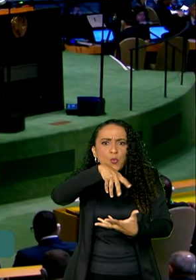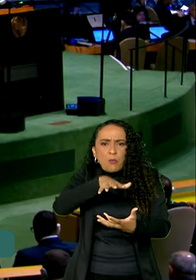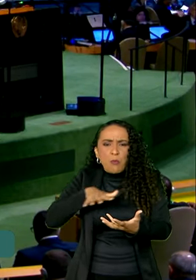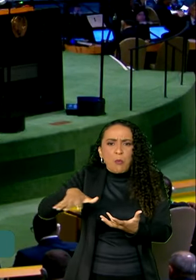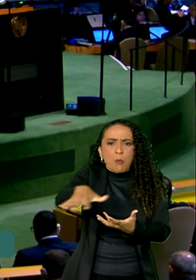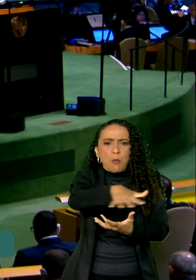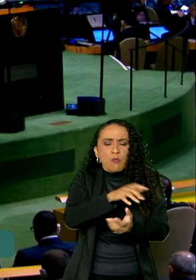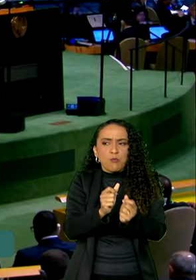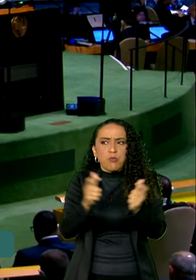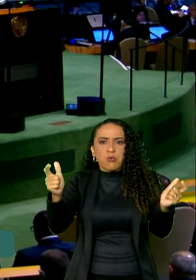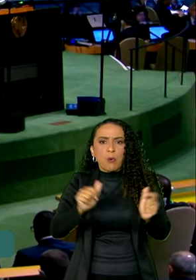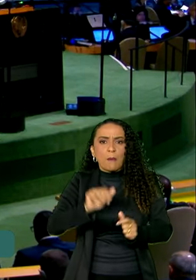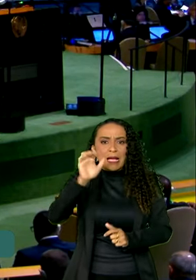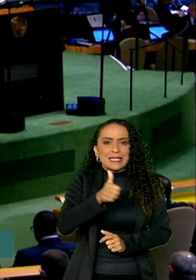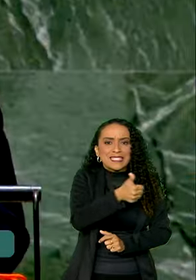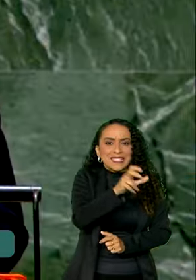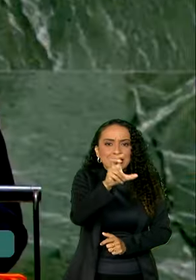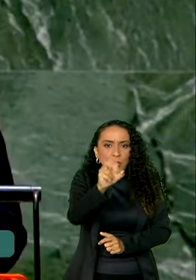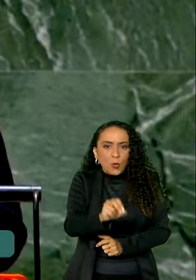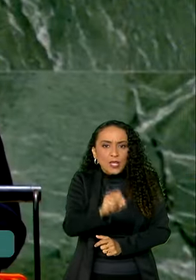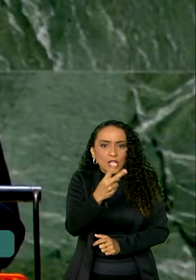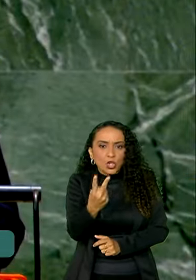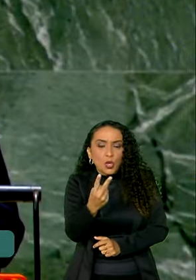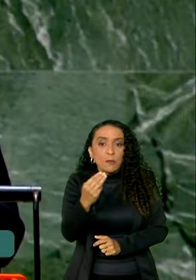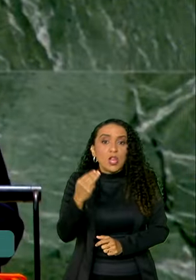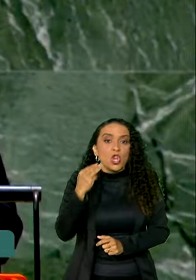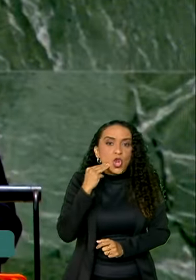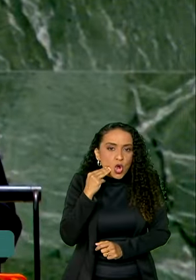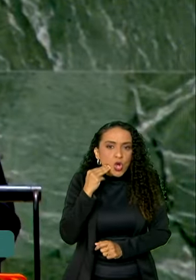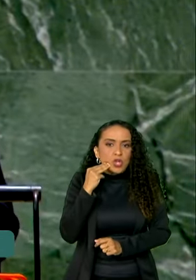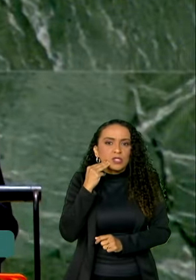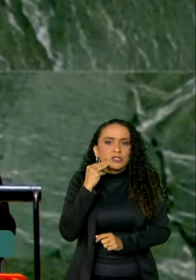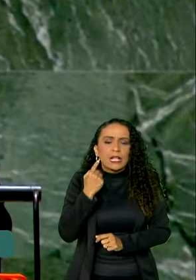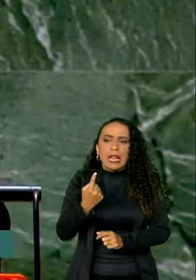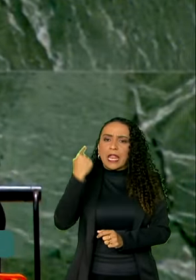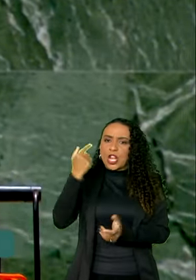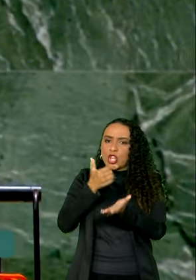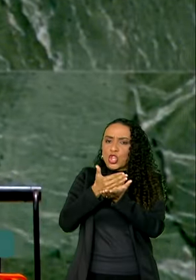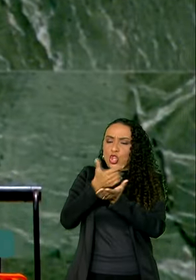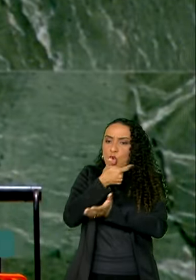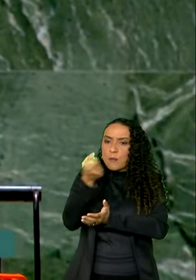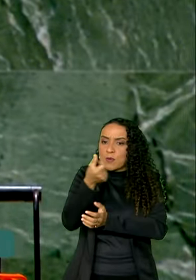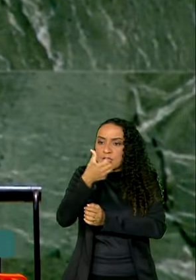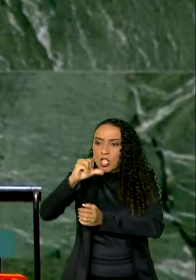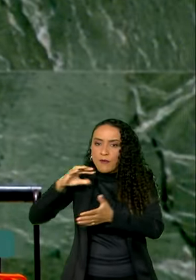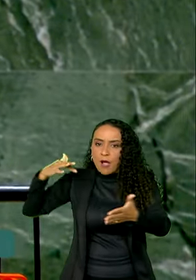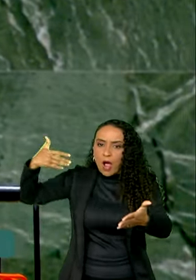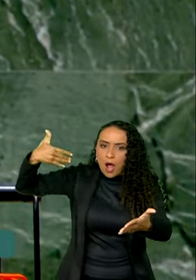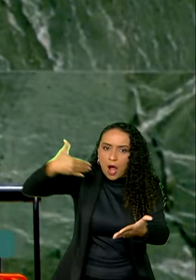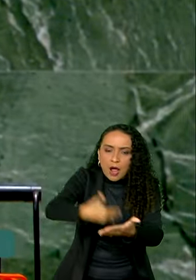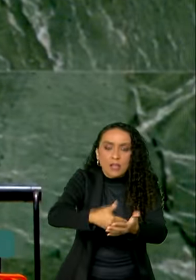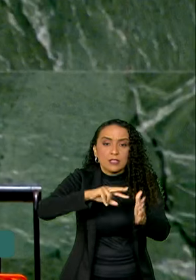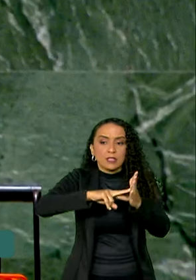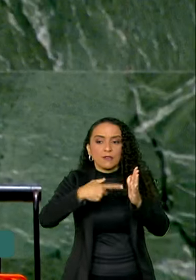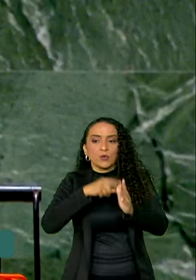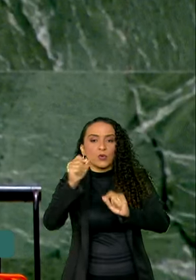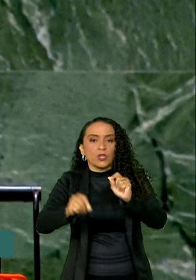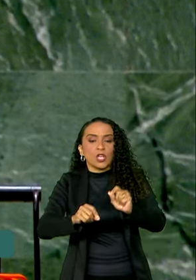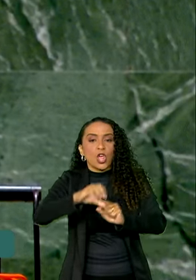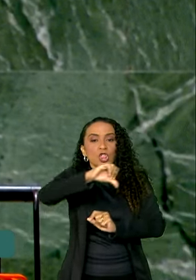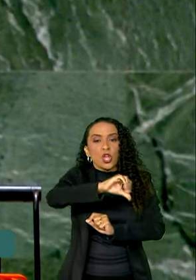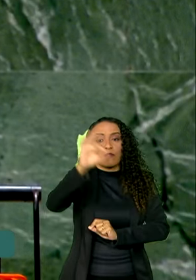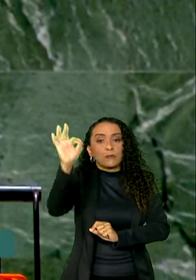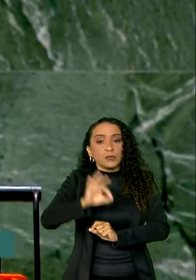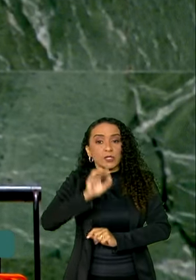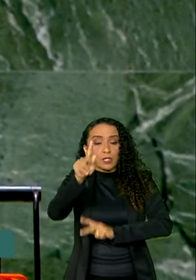aumentou em mais de 152 milhões desde 2019. Isso significa que 9